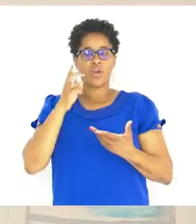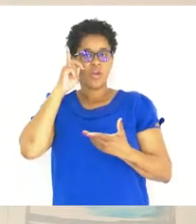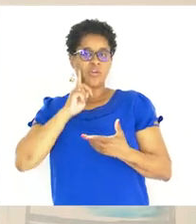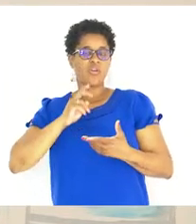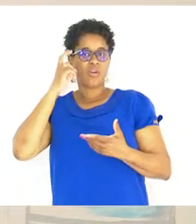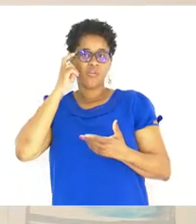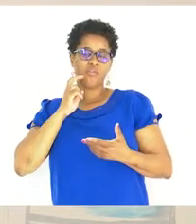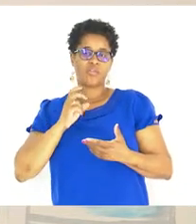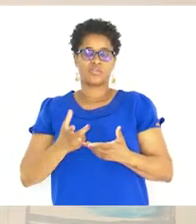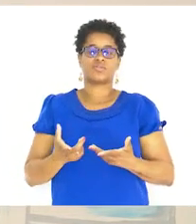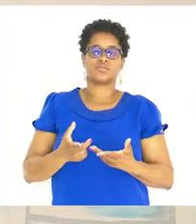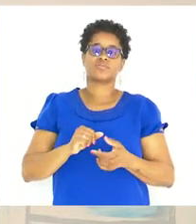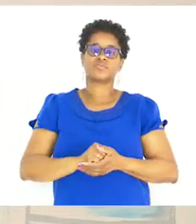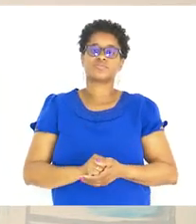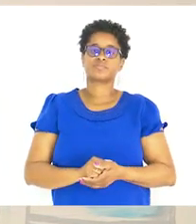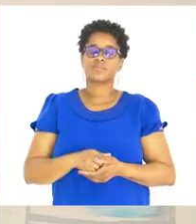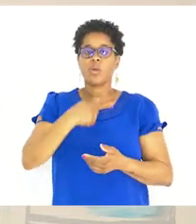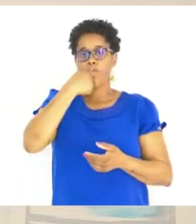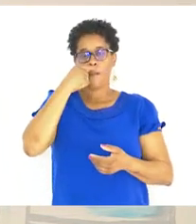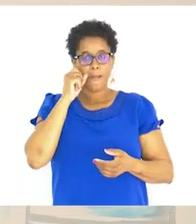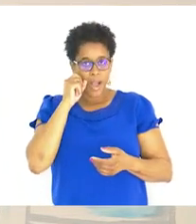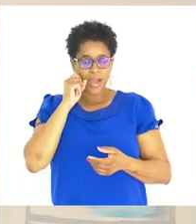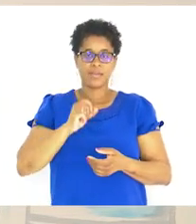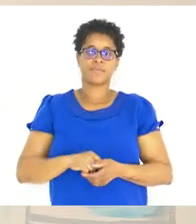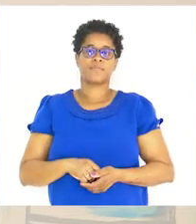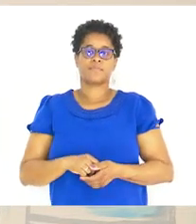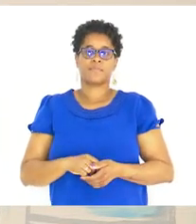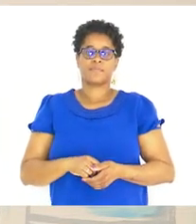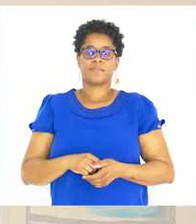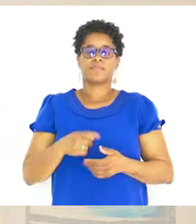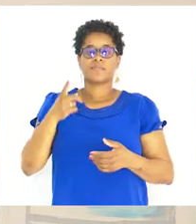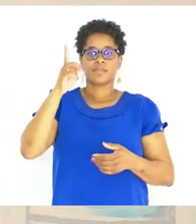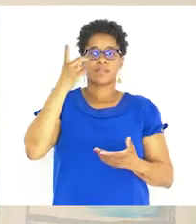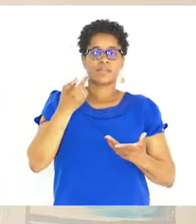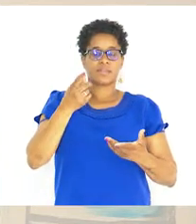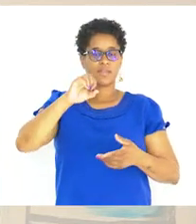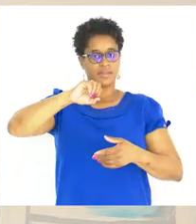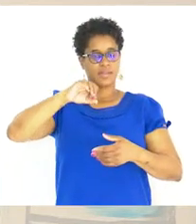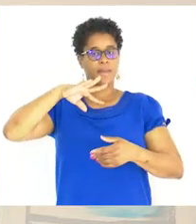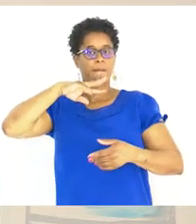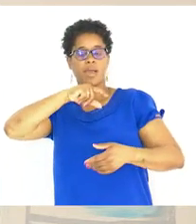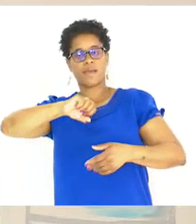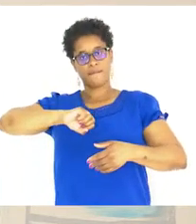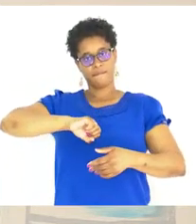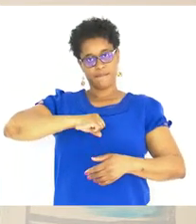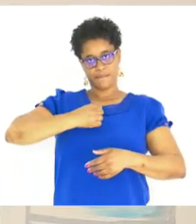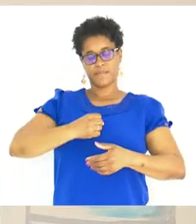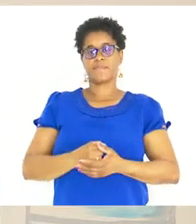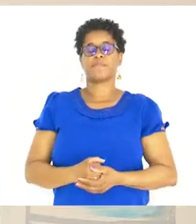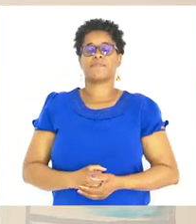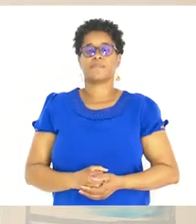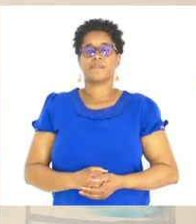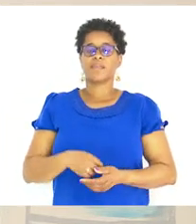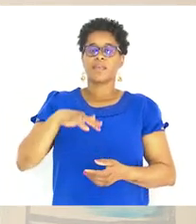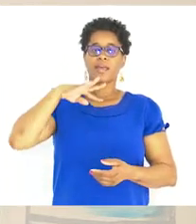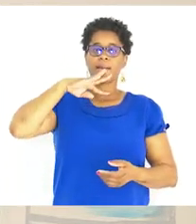voz Portanto O pai Da minha mãe E